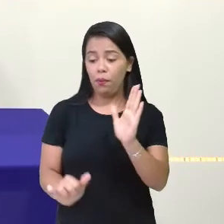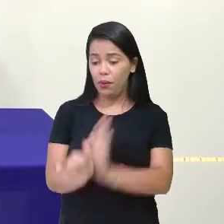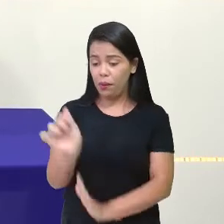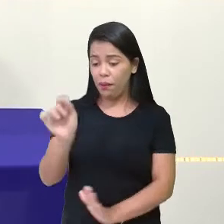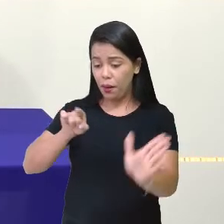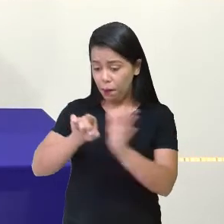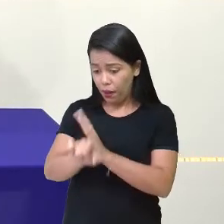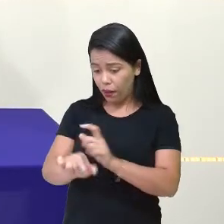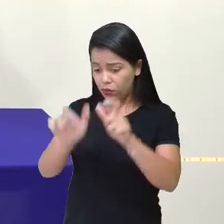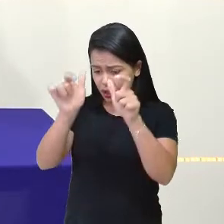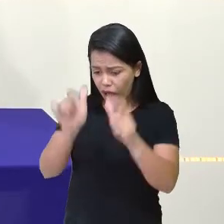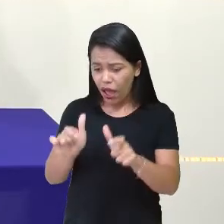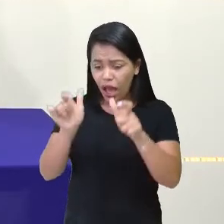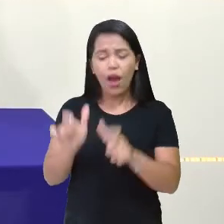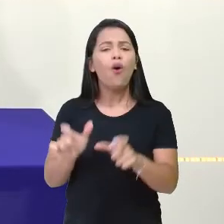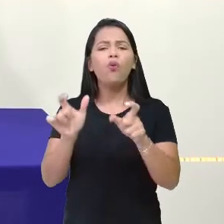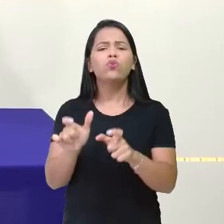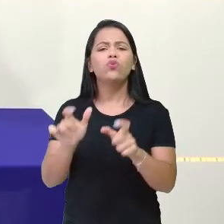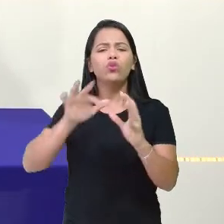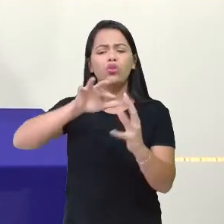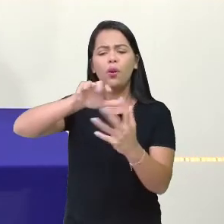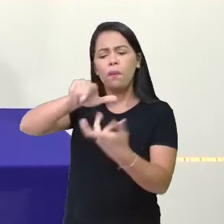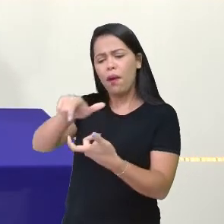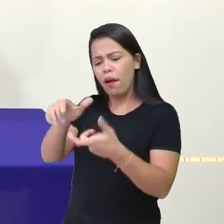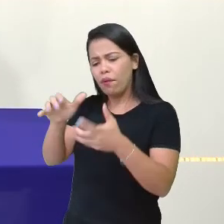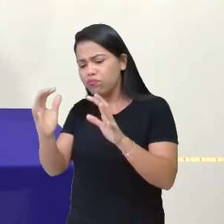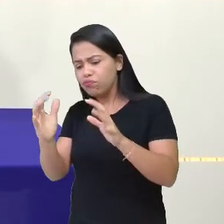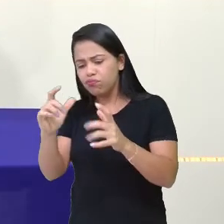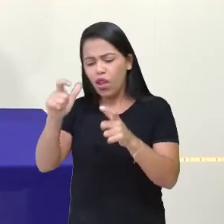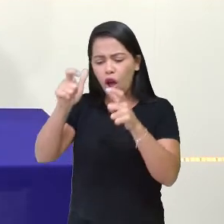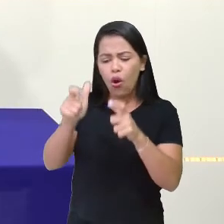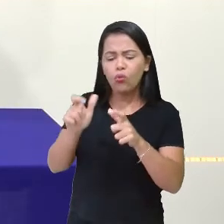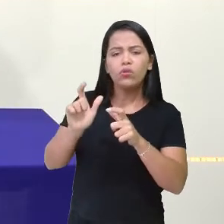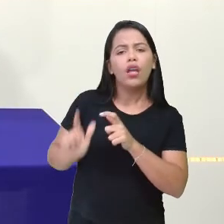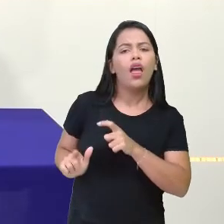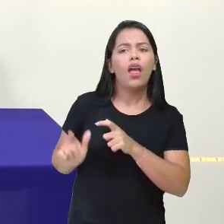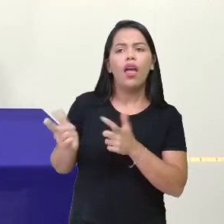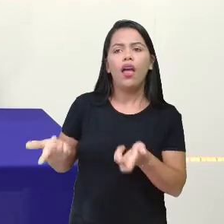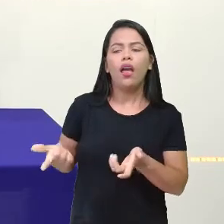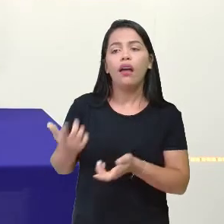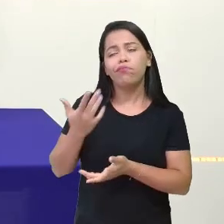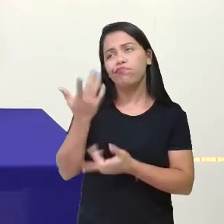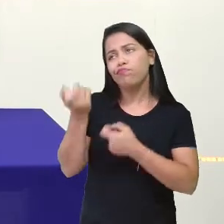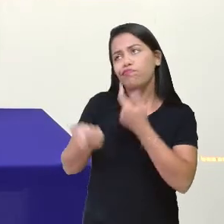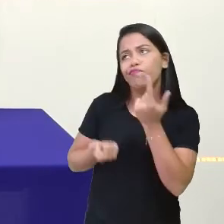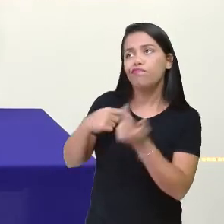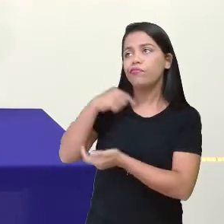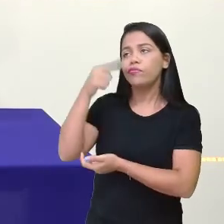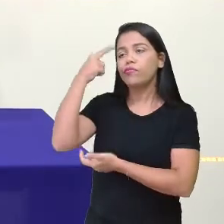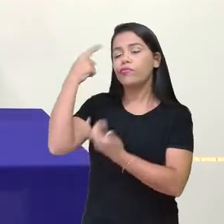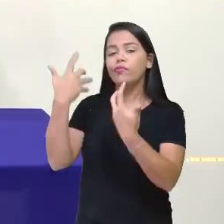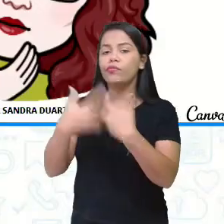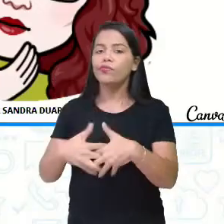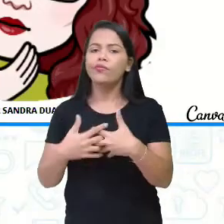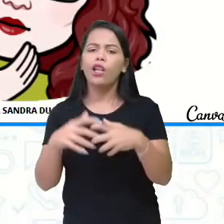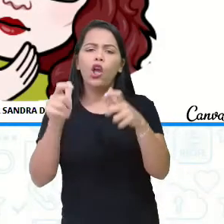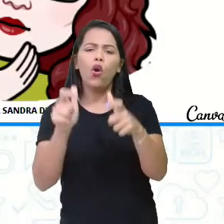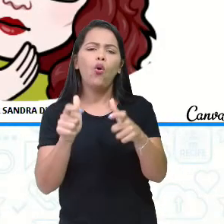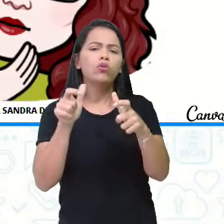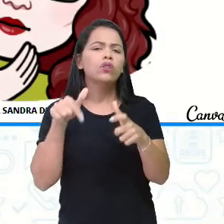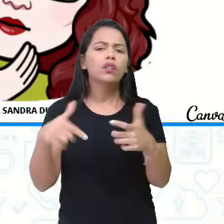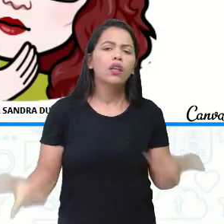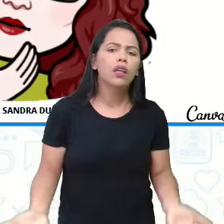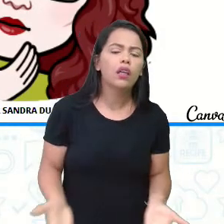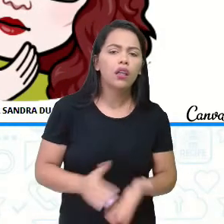onde fica o Catar? Ah, às vezes a gente fica pensando assim, Onde é aquele